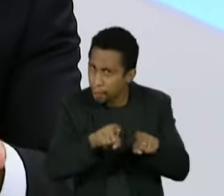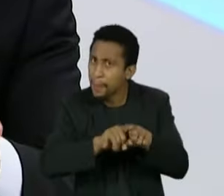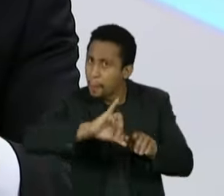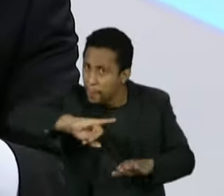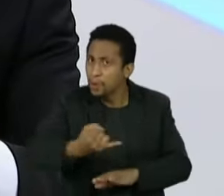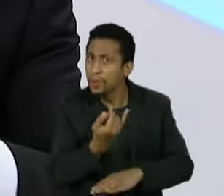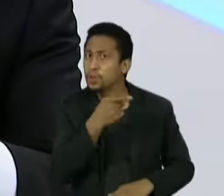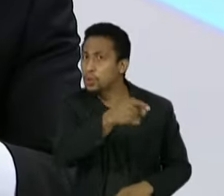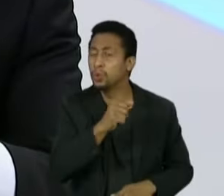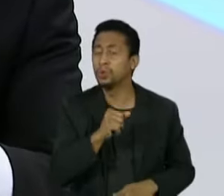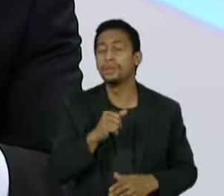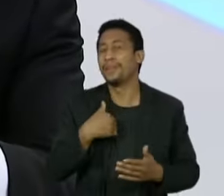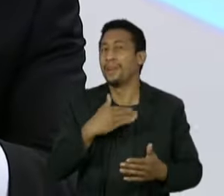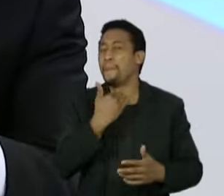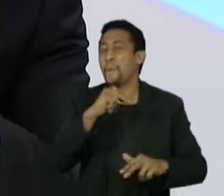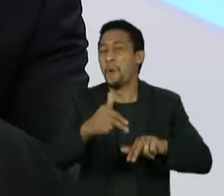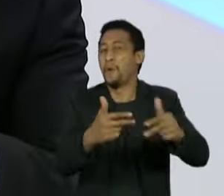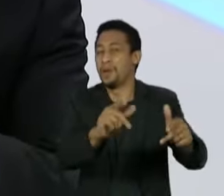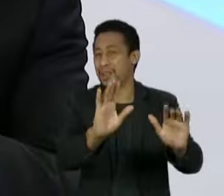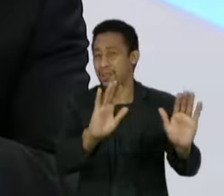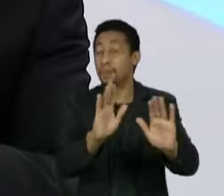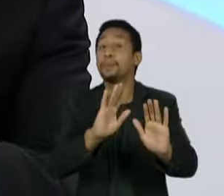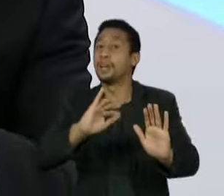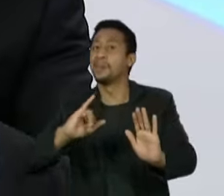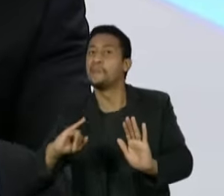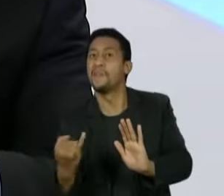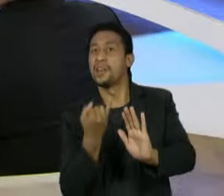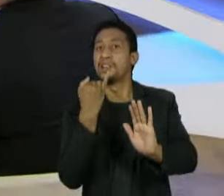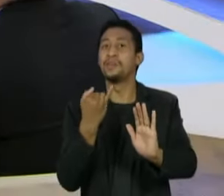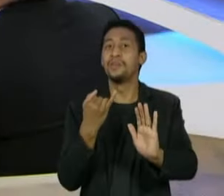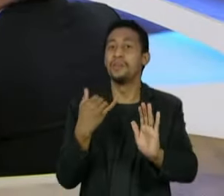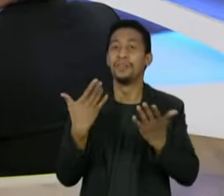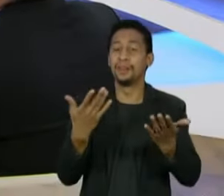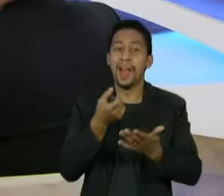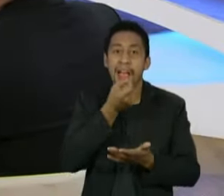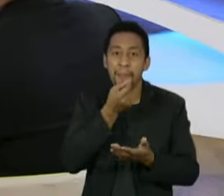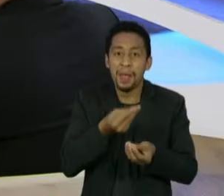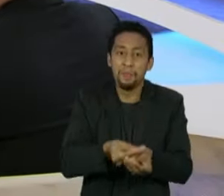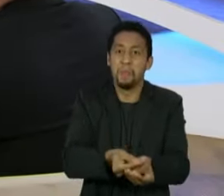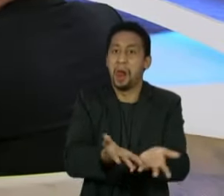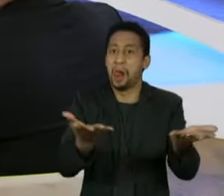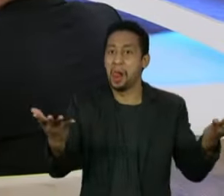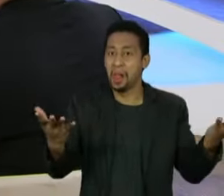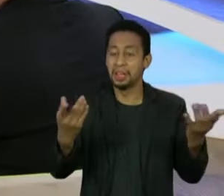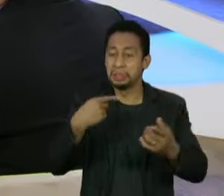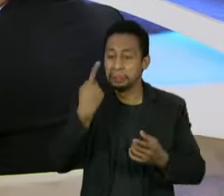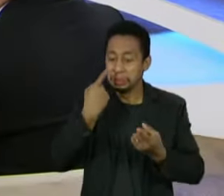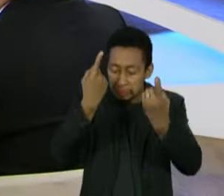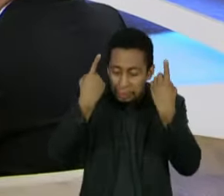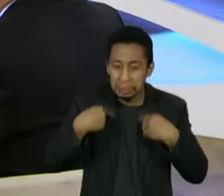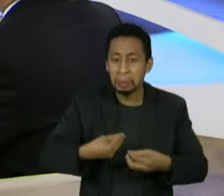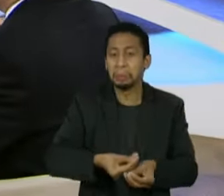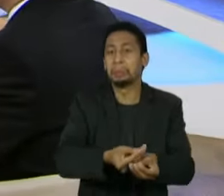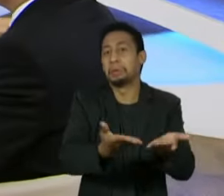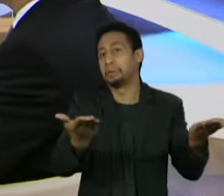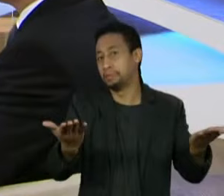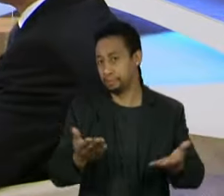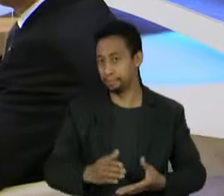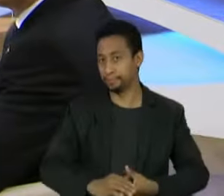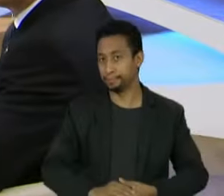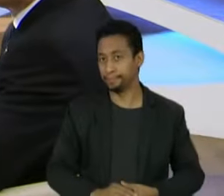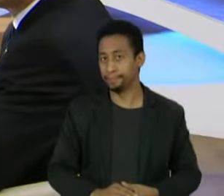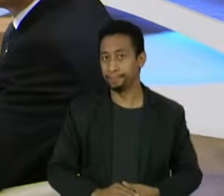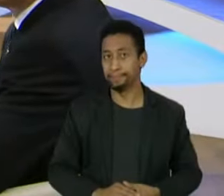deixar pessoas morrendo numa fila de UTI, mas seguramente na distribuição maciça de medicamentos que eles já sabiam que eram ineficientes. César.